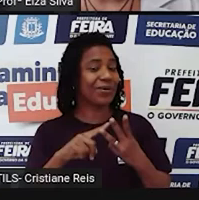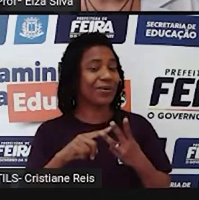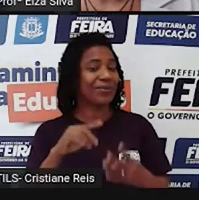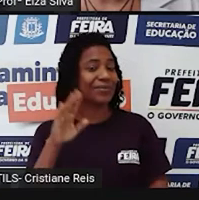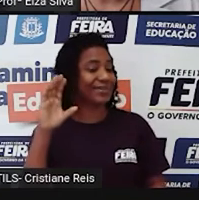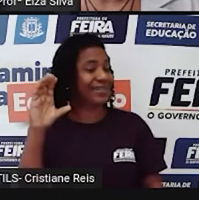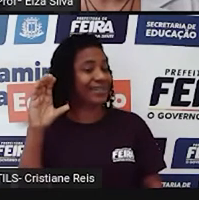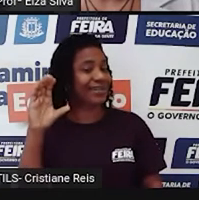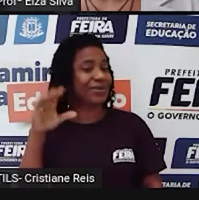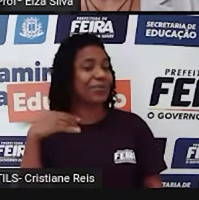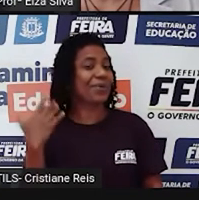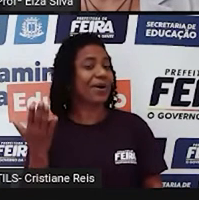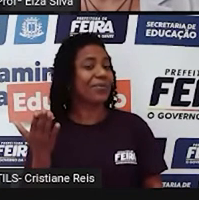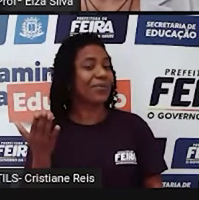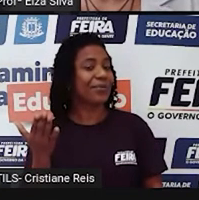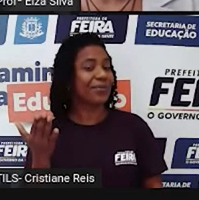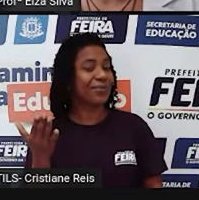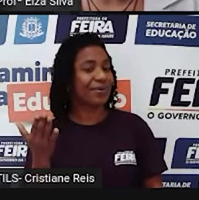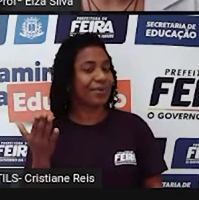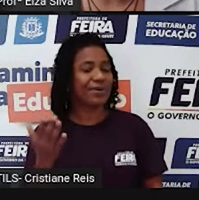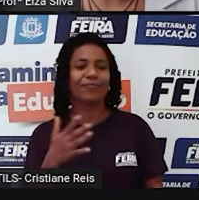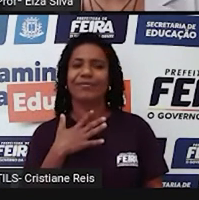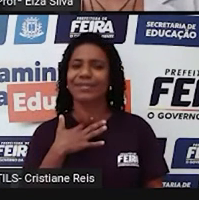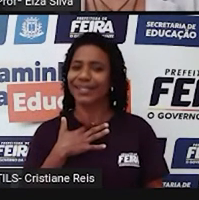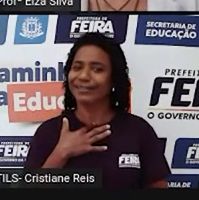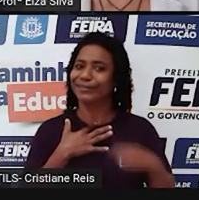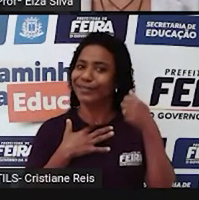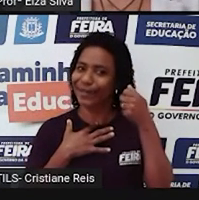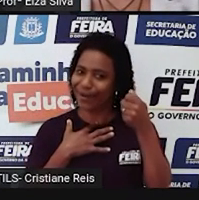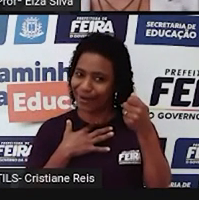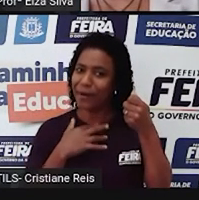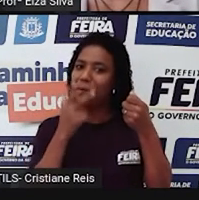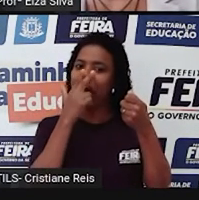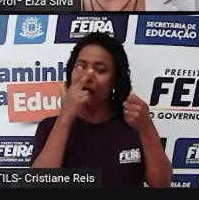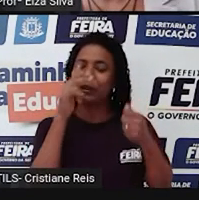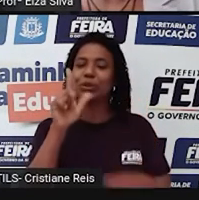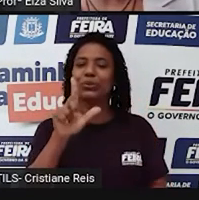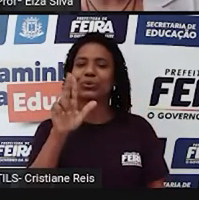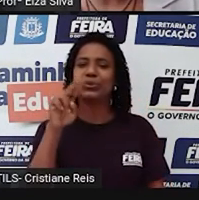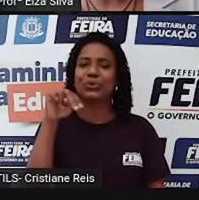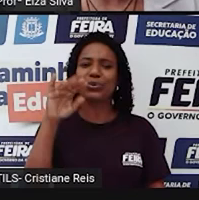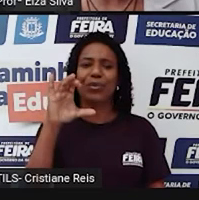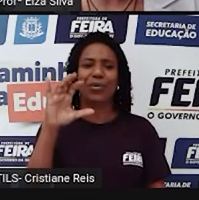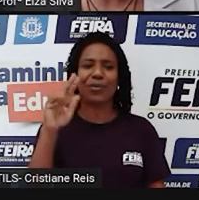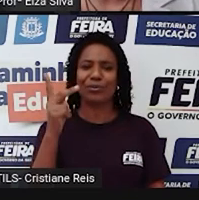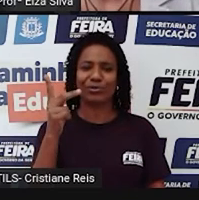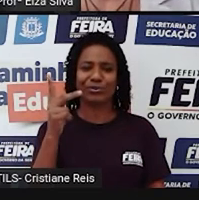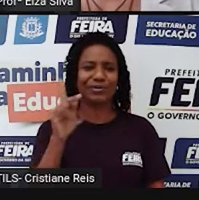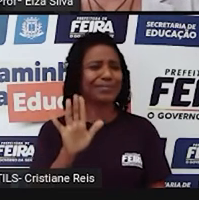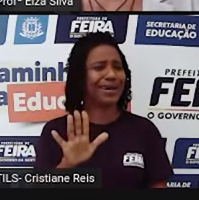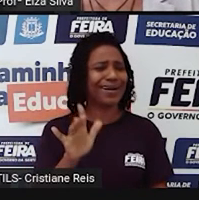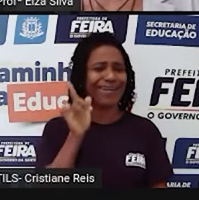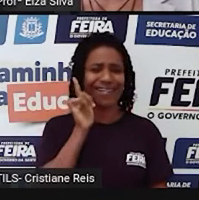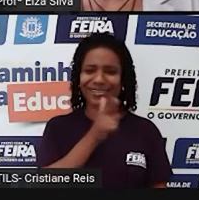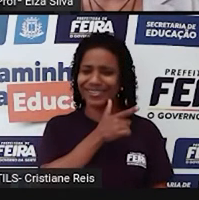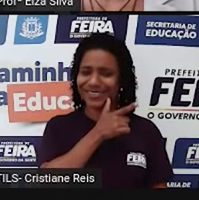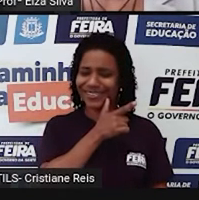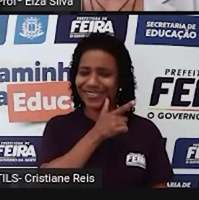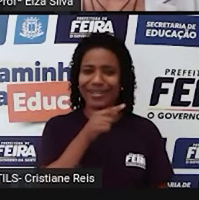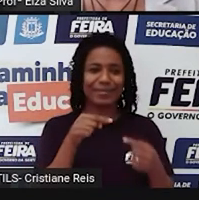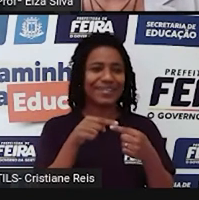Olha aqui a gente logo quer marcar lanche porque se parece com lanche mas lanche em inglês é snack